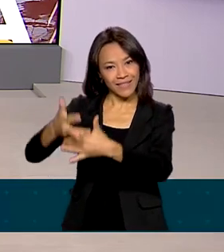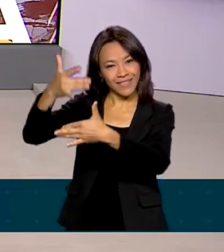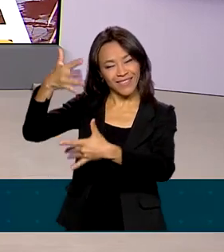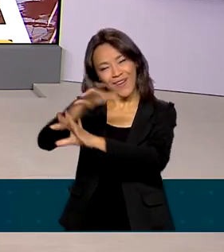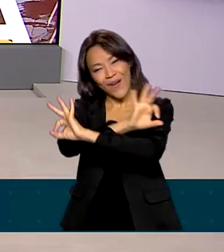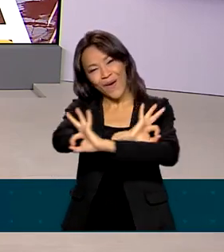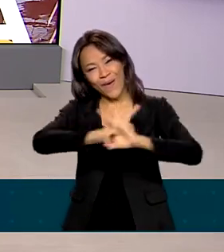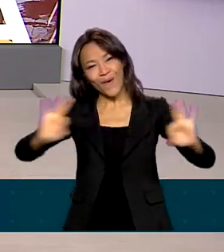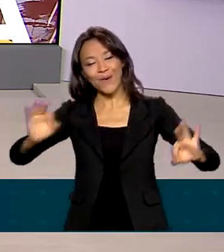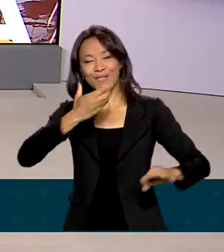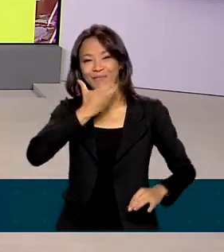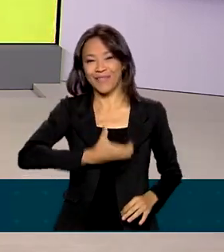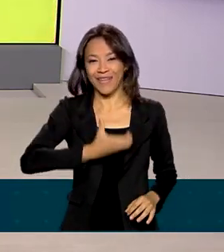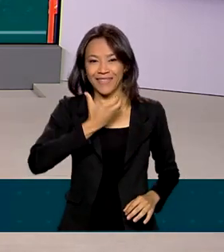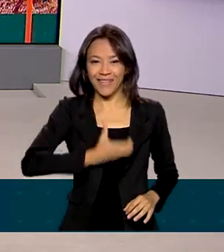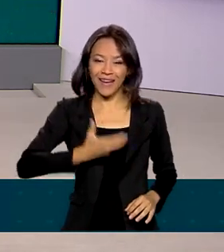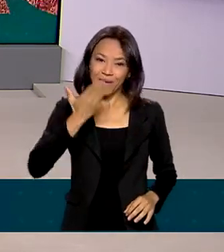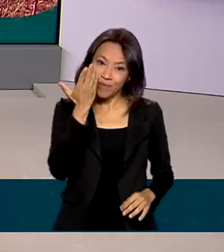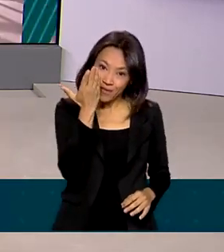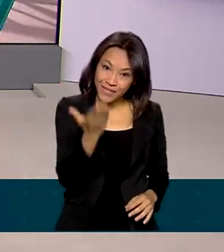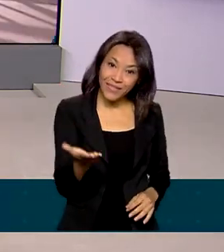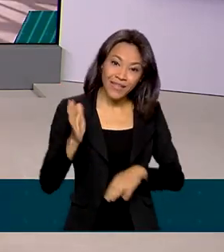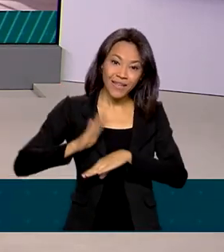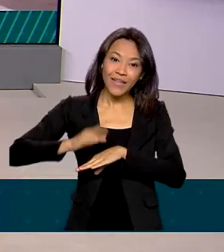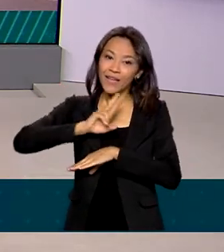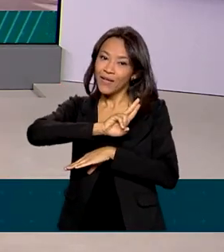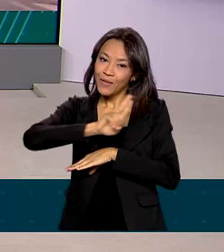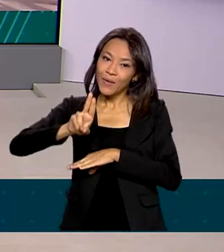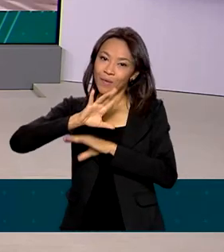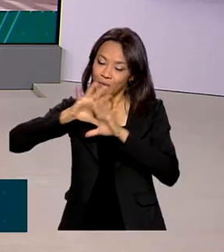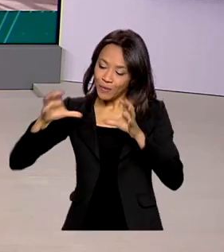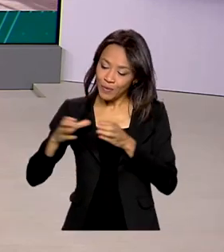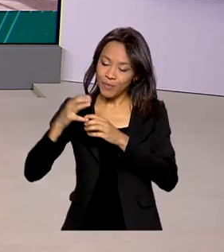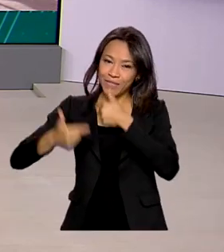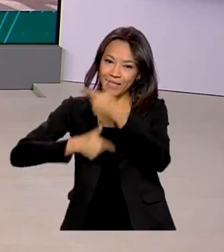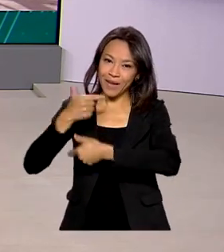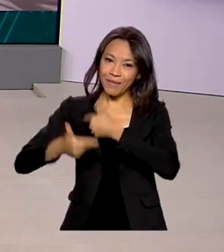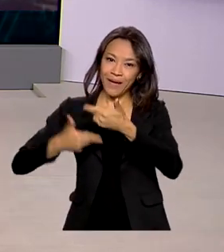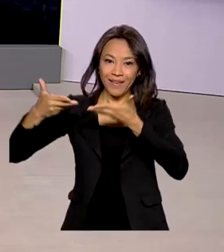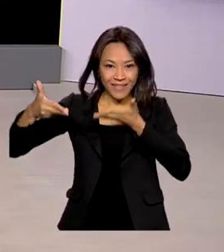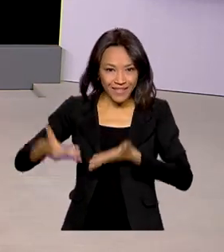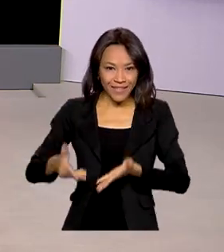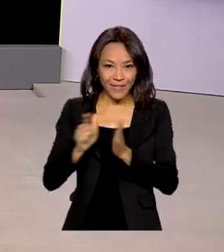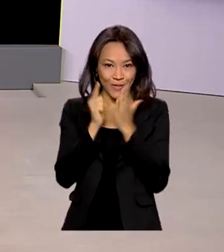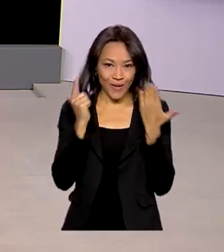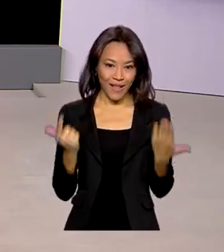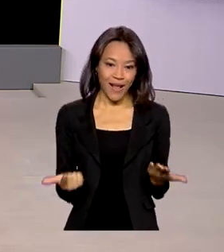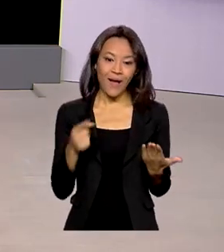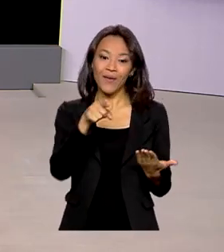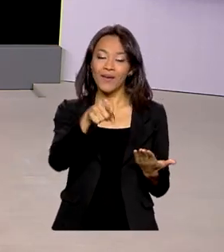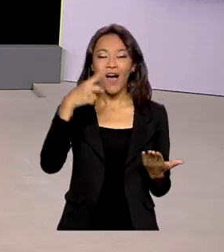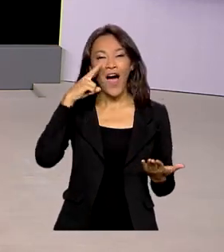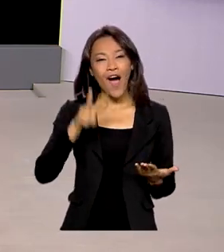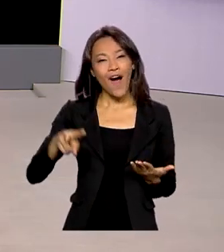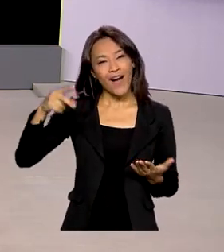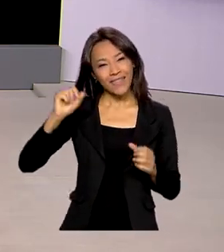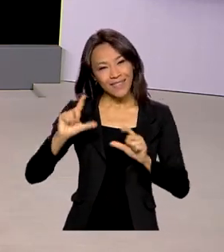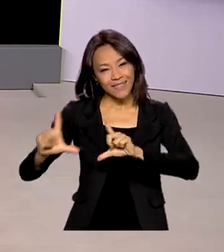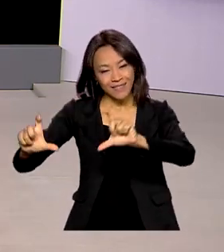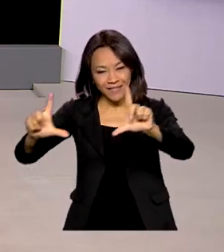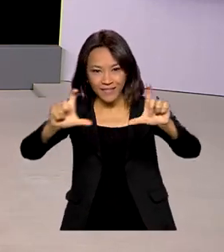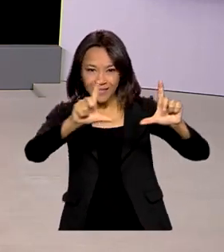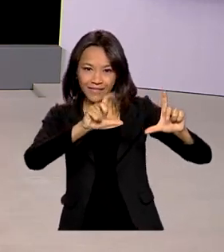excelente Natal para você que nos acompanha em nome de toda a equipe do Brasil em Dia. Fique com imagens do Natal iluminado de Brasília na